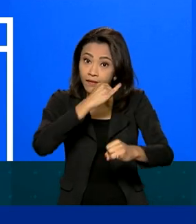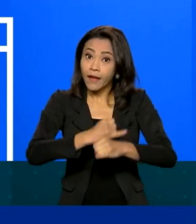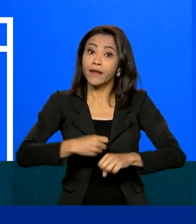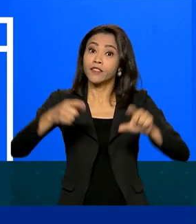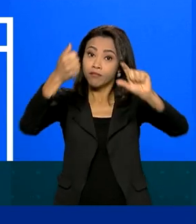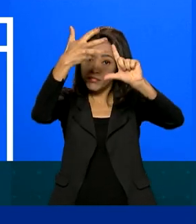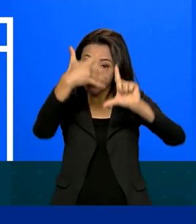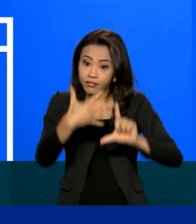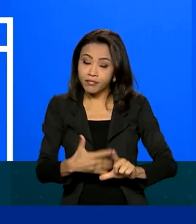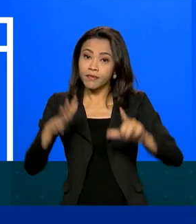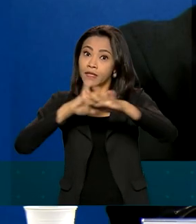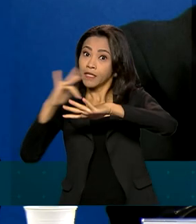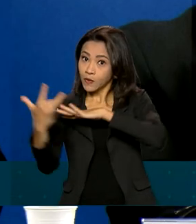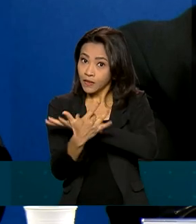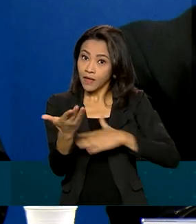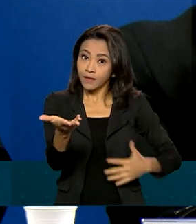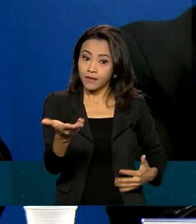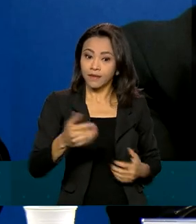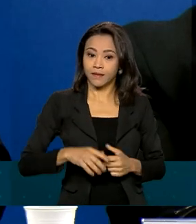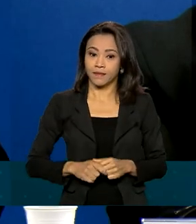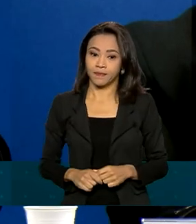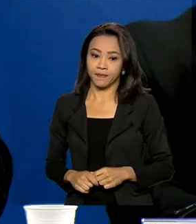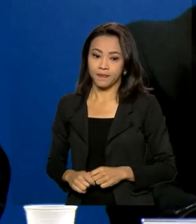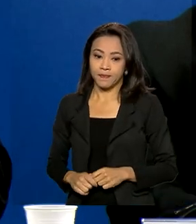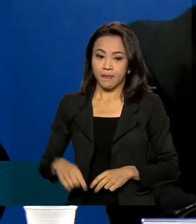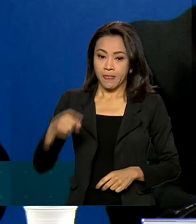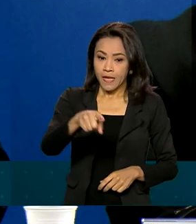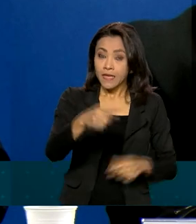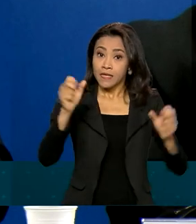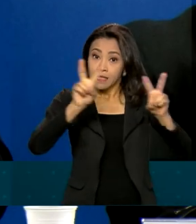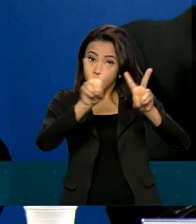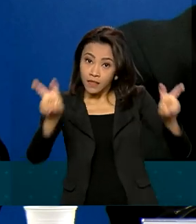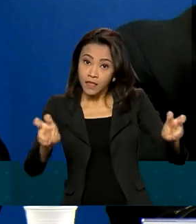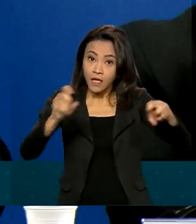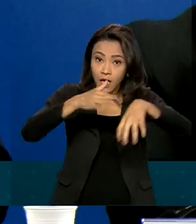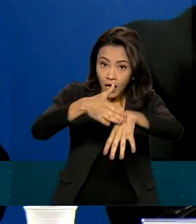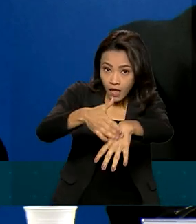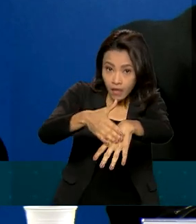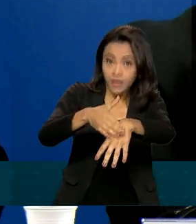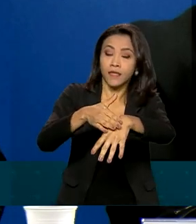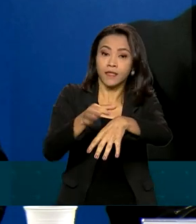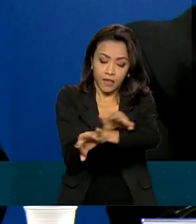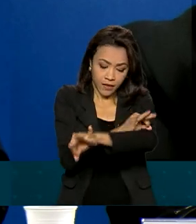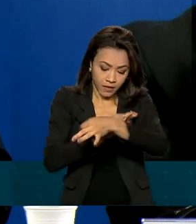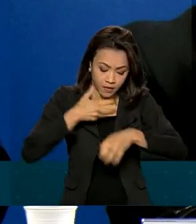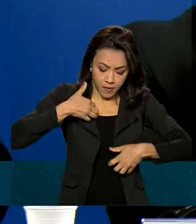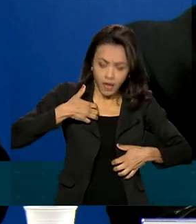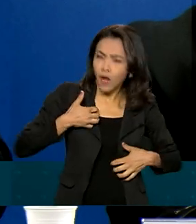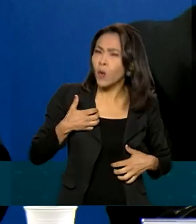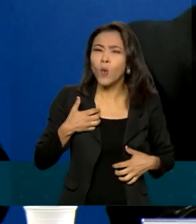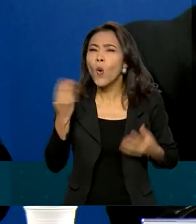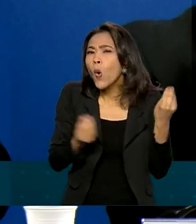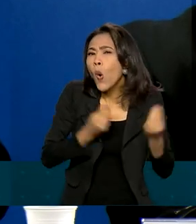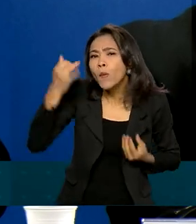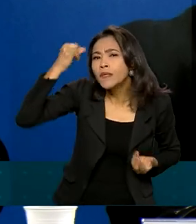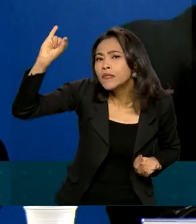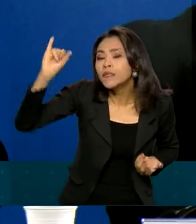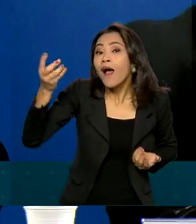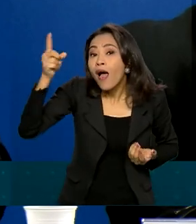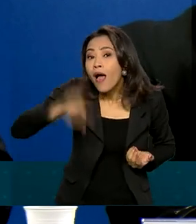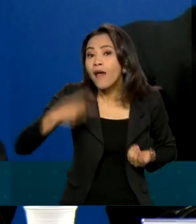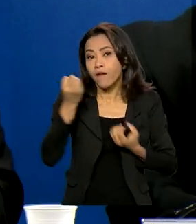redes sociais. No caso da varíola dos macacos, a maior prevenção é a informação